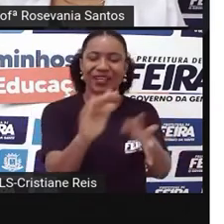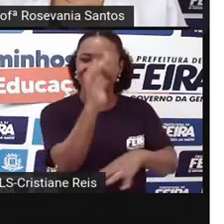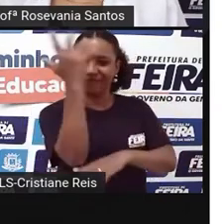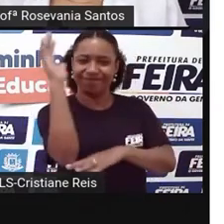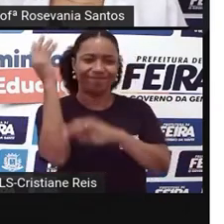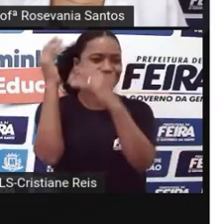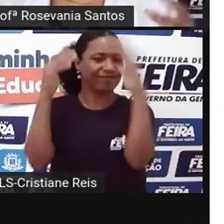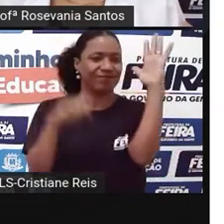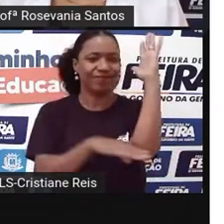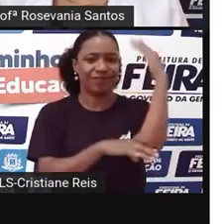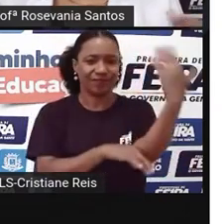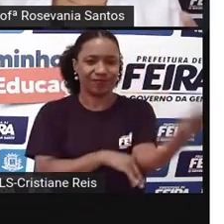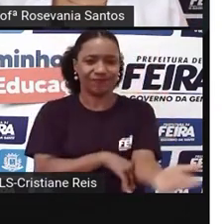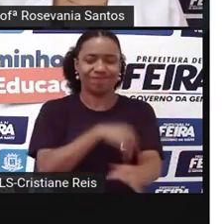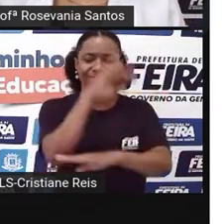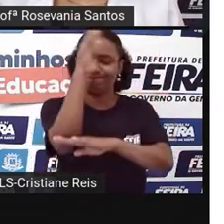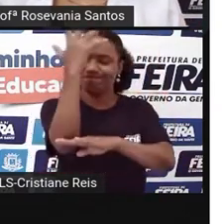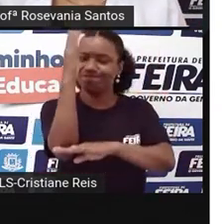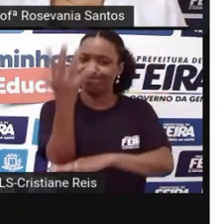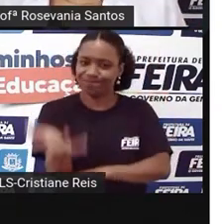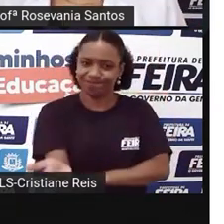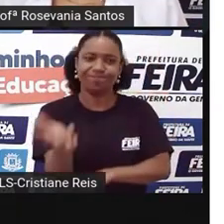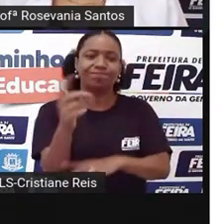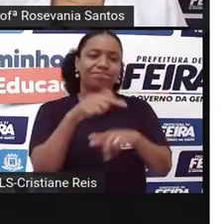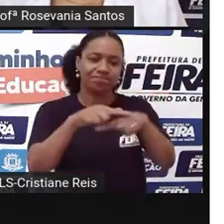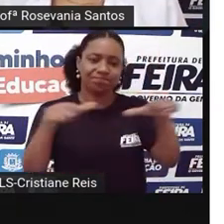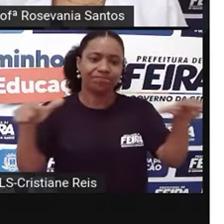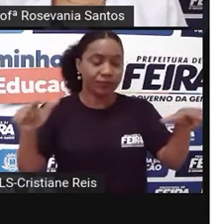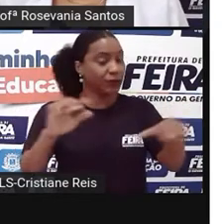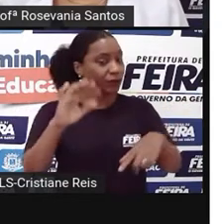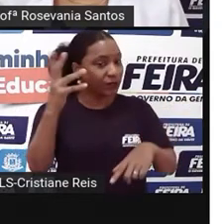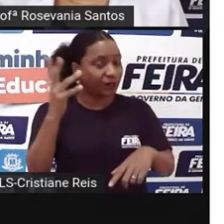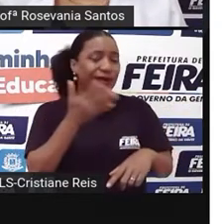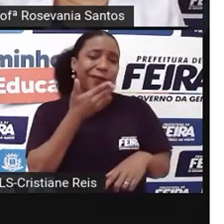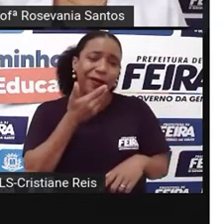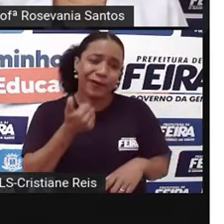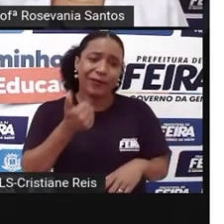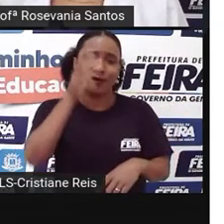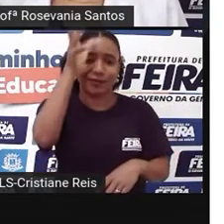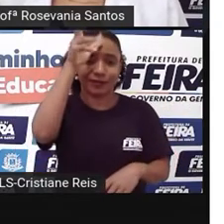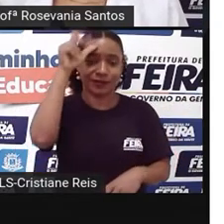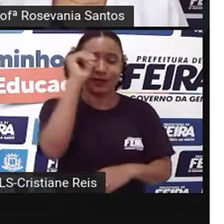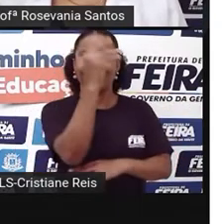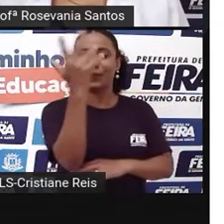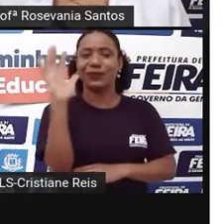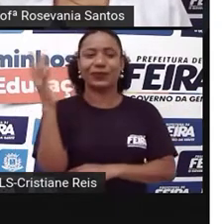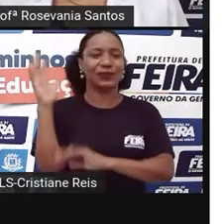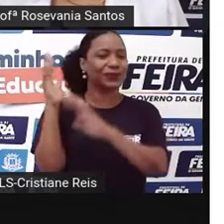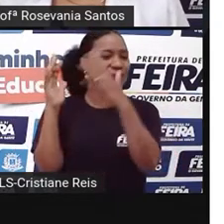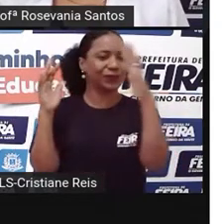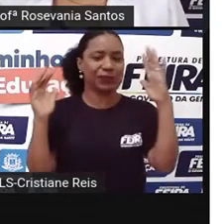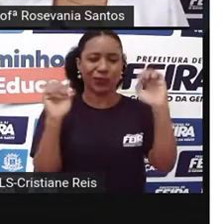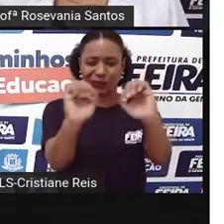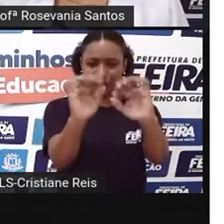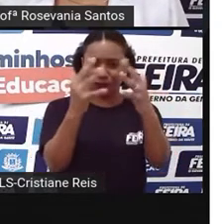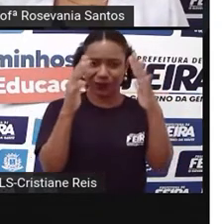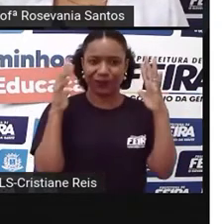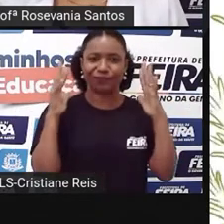que ela continuasse lá, a floresta, atuando nesse espaço, e que não tivesse realmente, né, tanta gente. Mas,